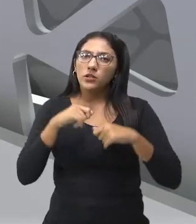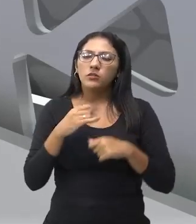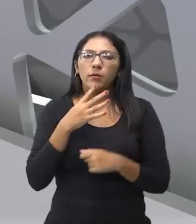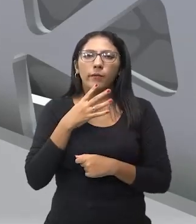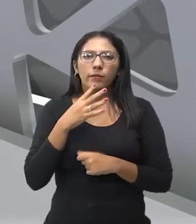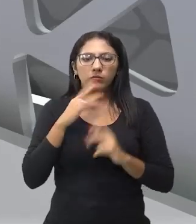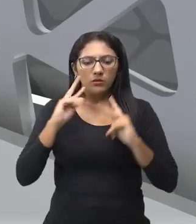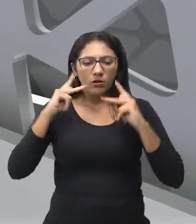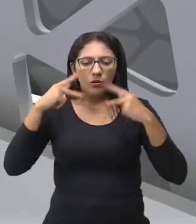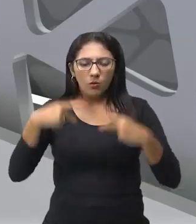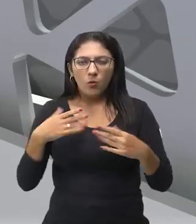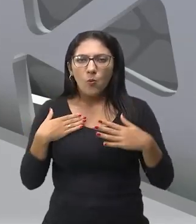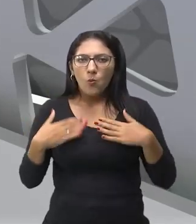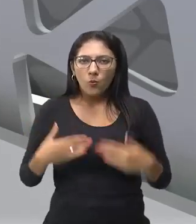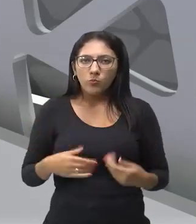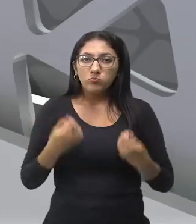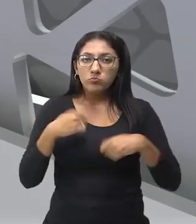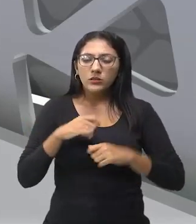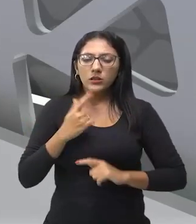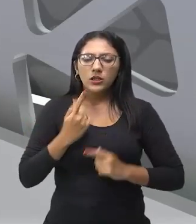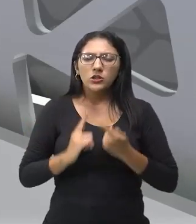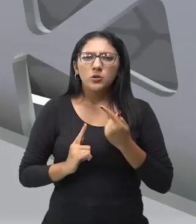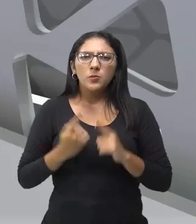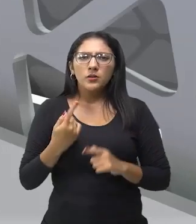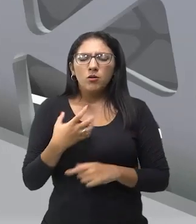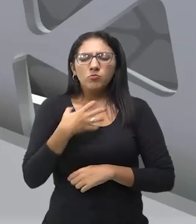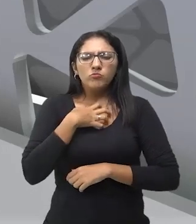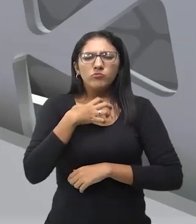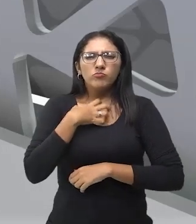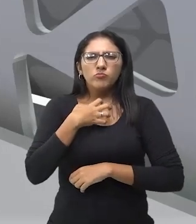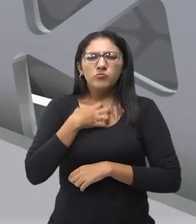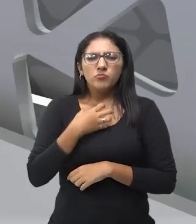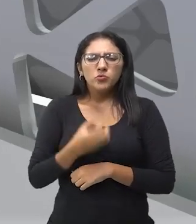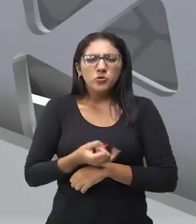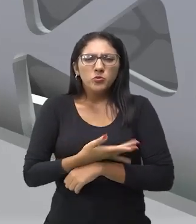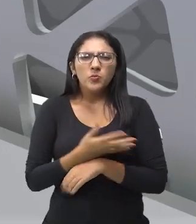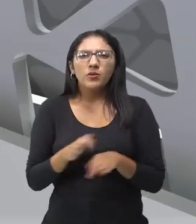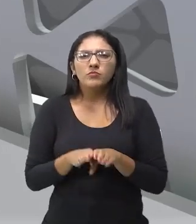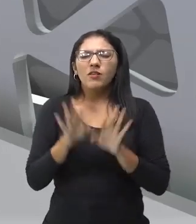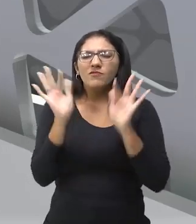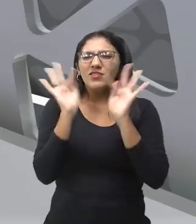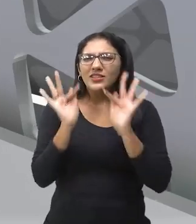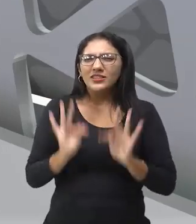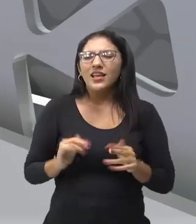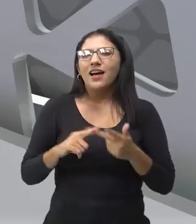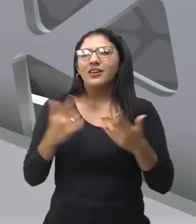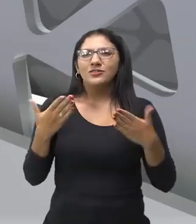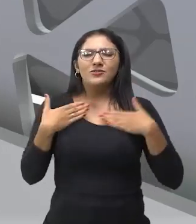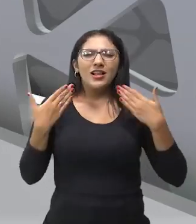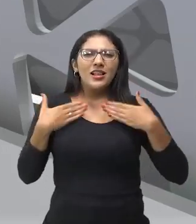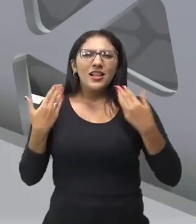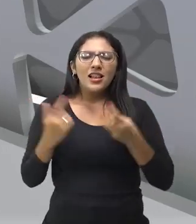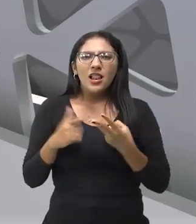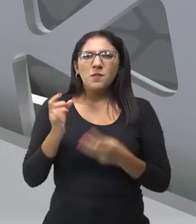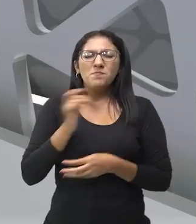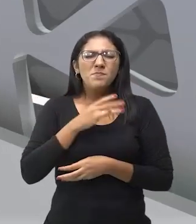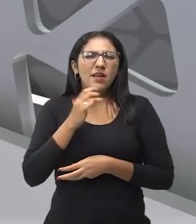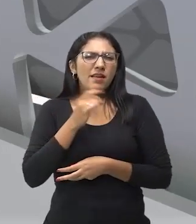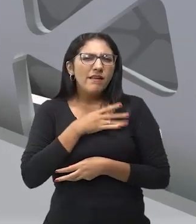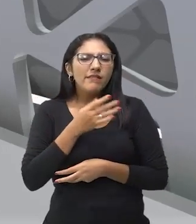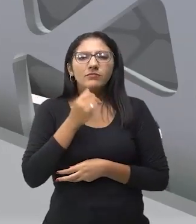corpo, que possa expressar tanto os sentimentos quanto alegria, felicidade, terror,